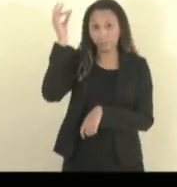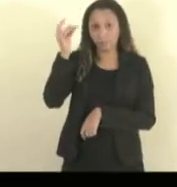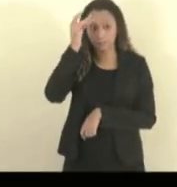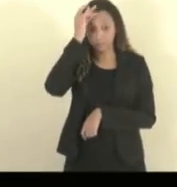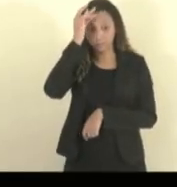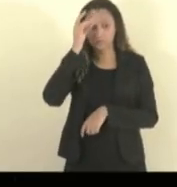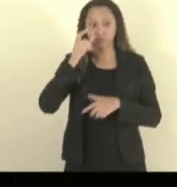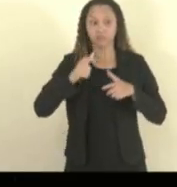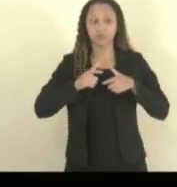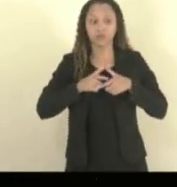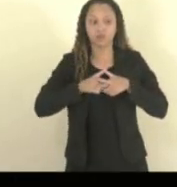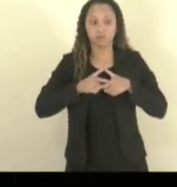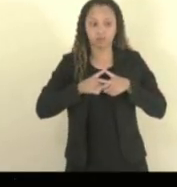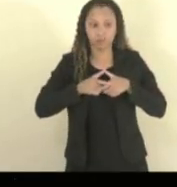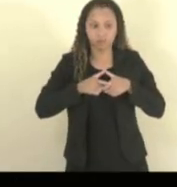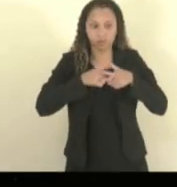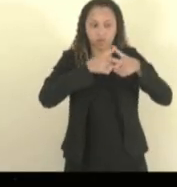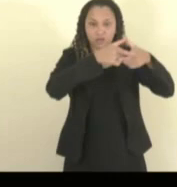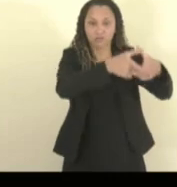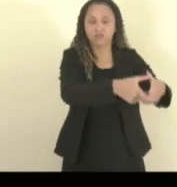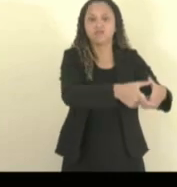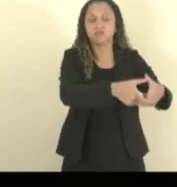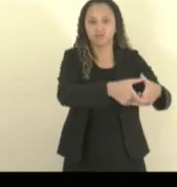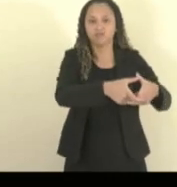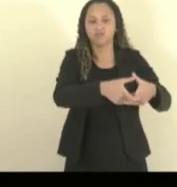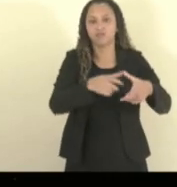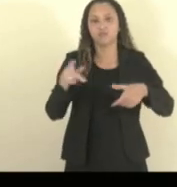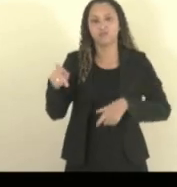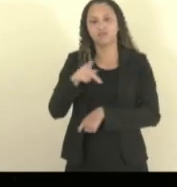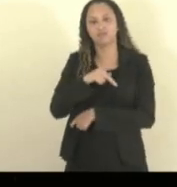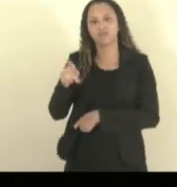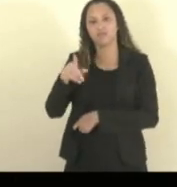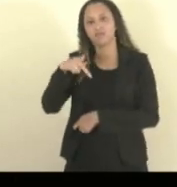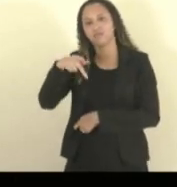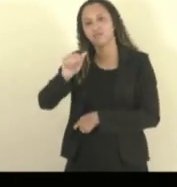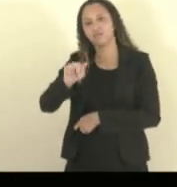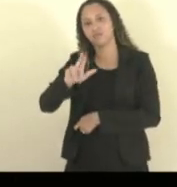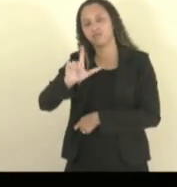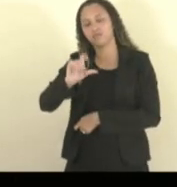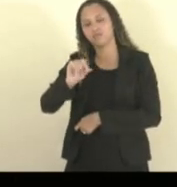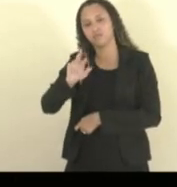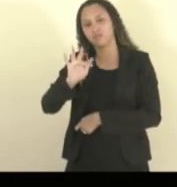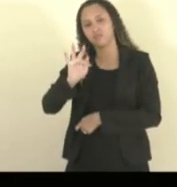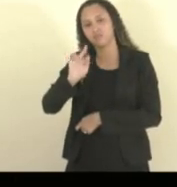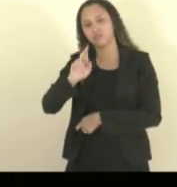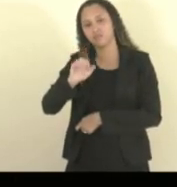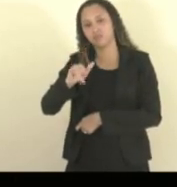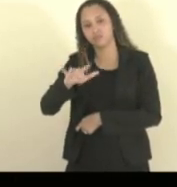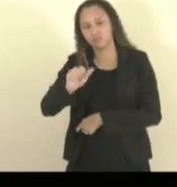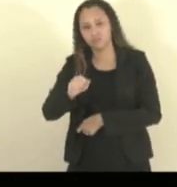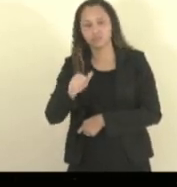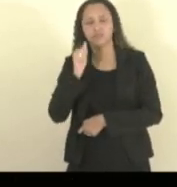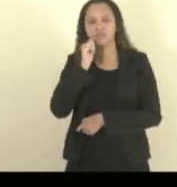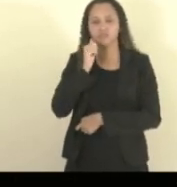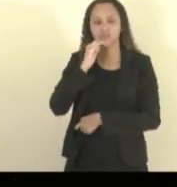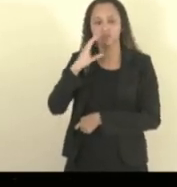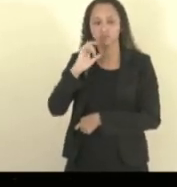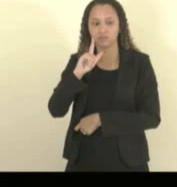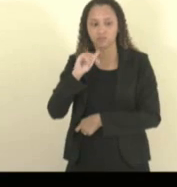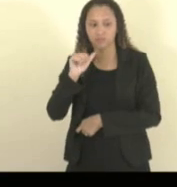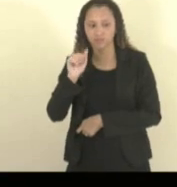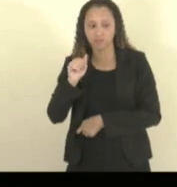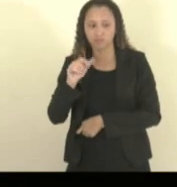medalha, professor Paulo Freire, a Célia Rosa de Almeida Guariento.